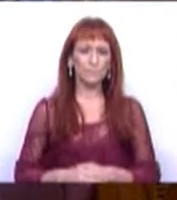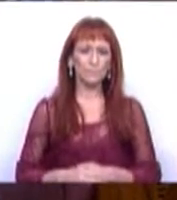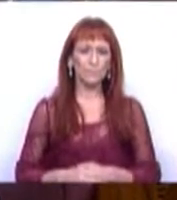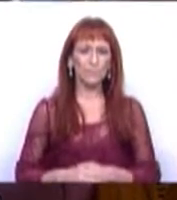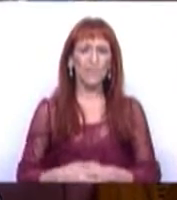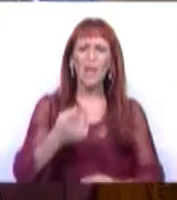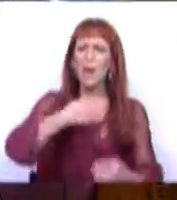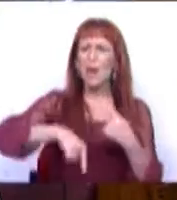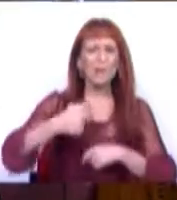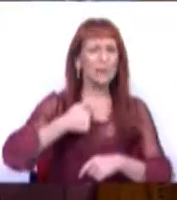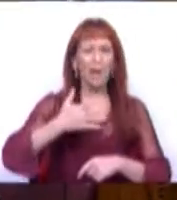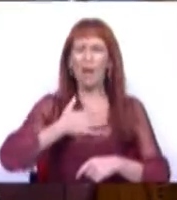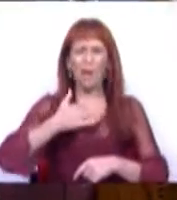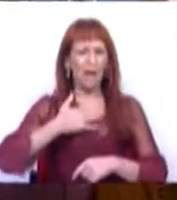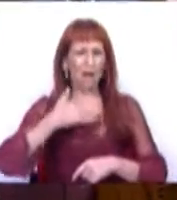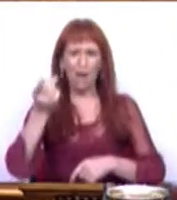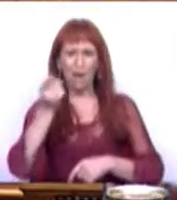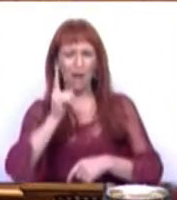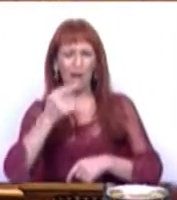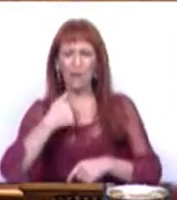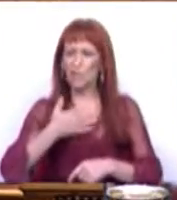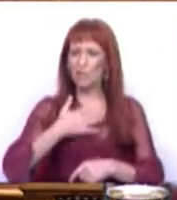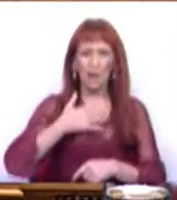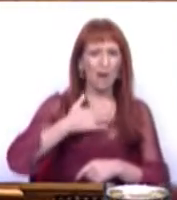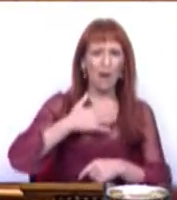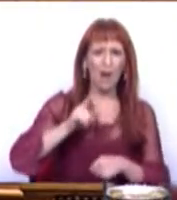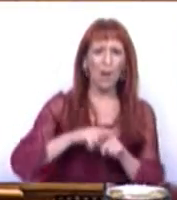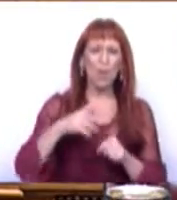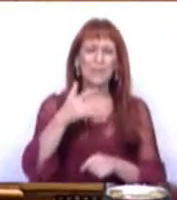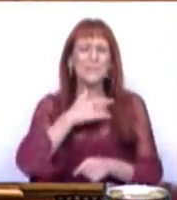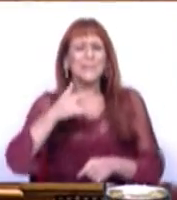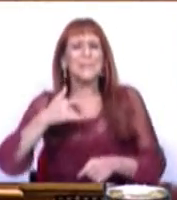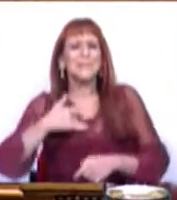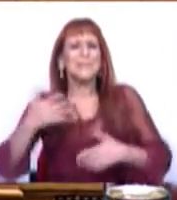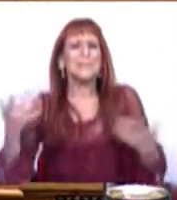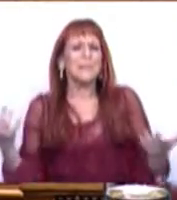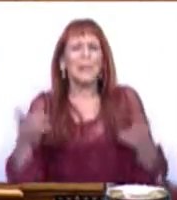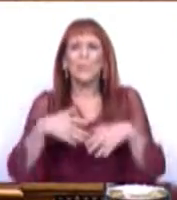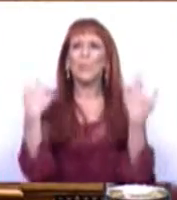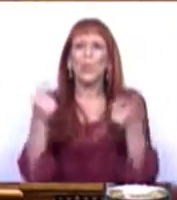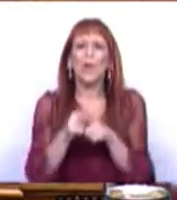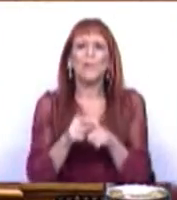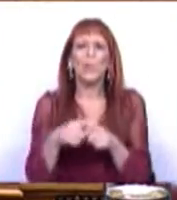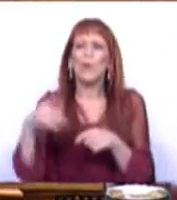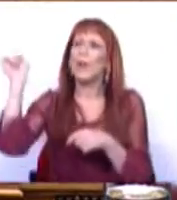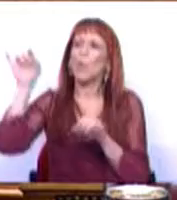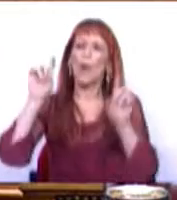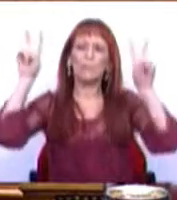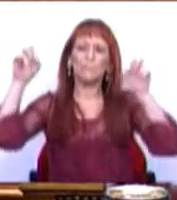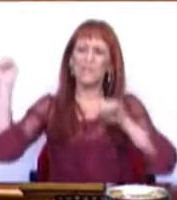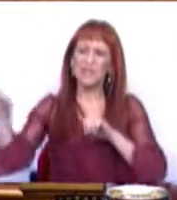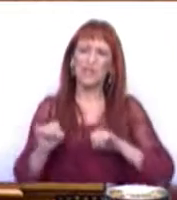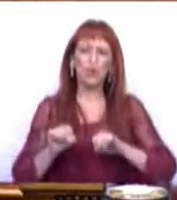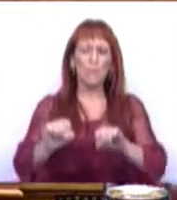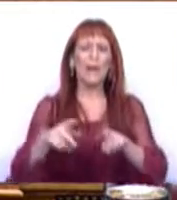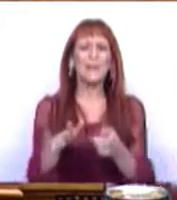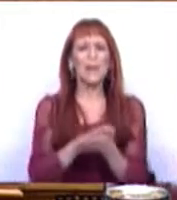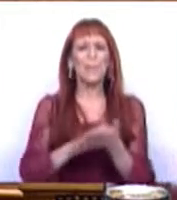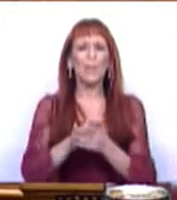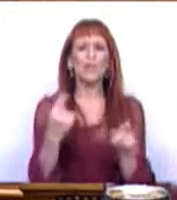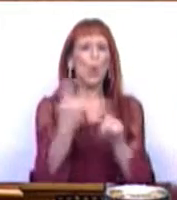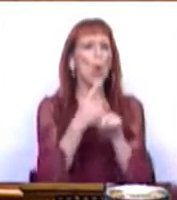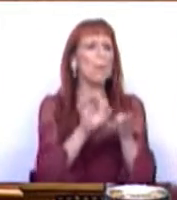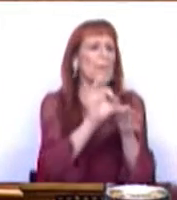Nós não queremos uma saúde de supermercado baseada em